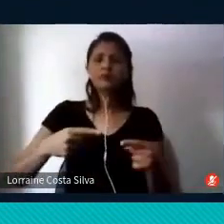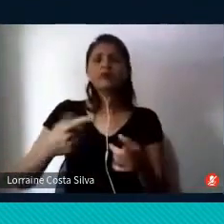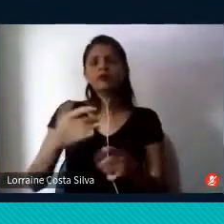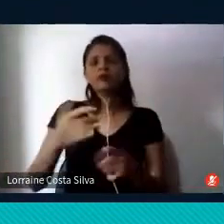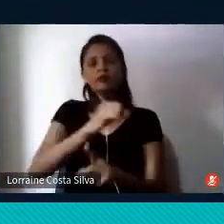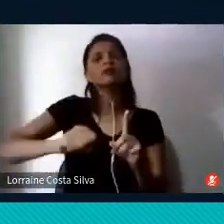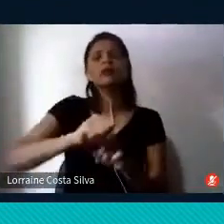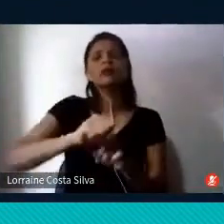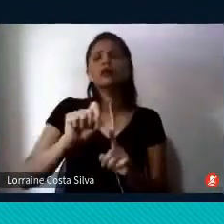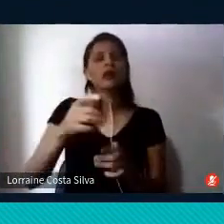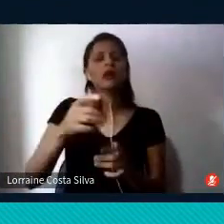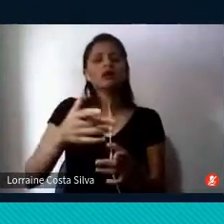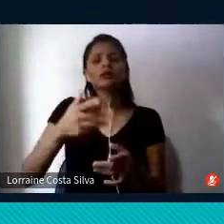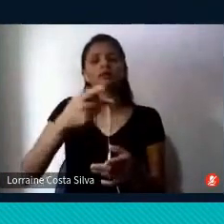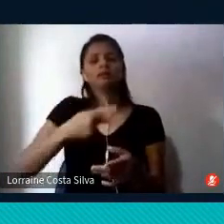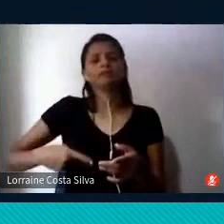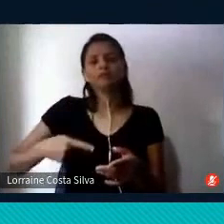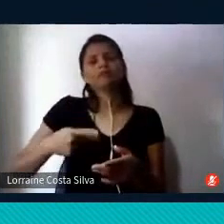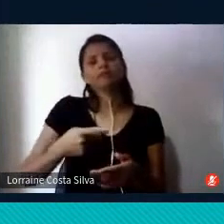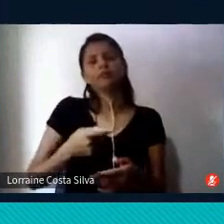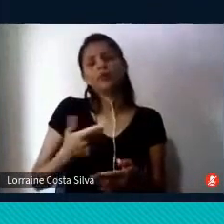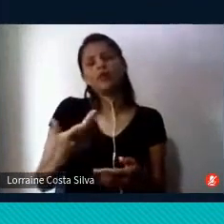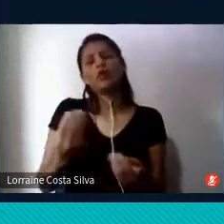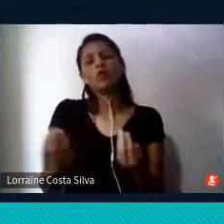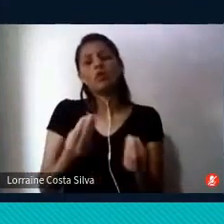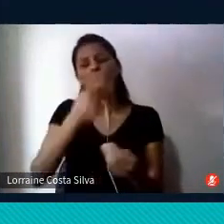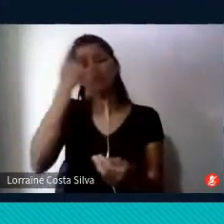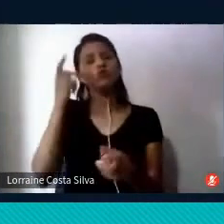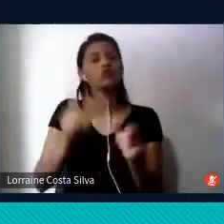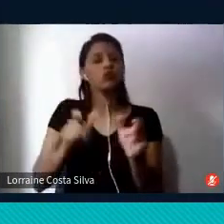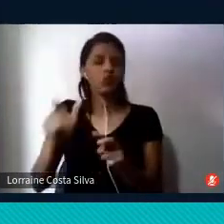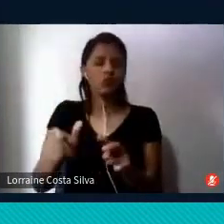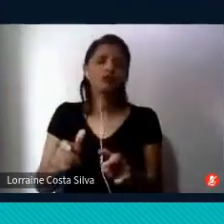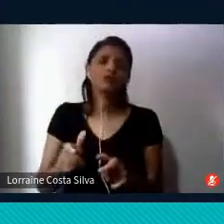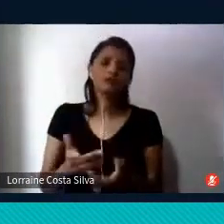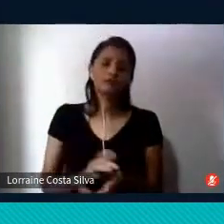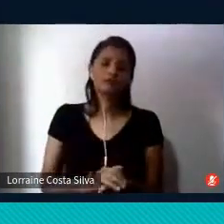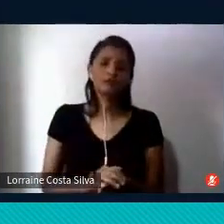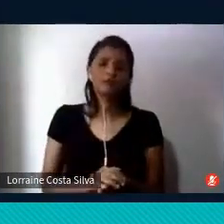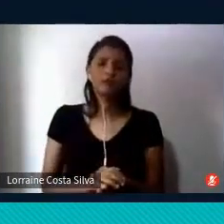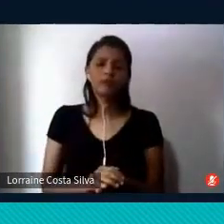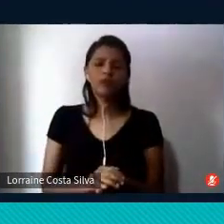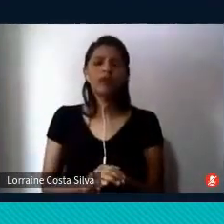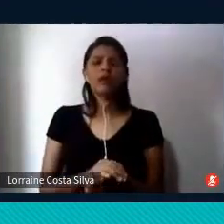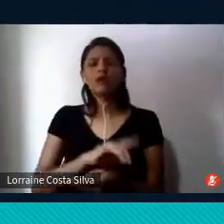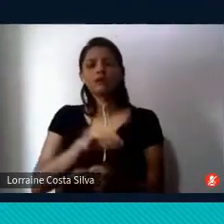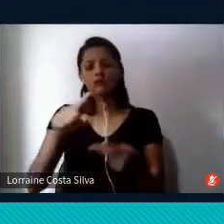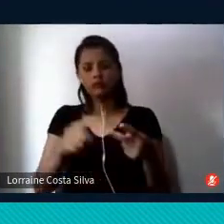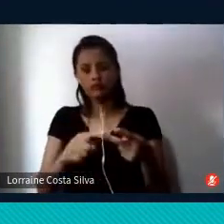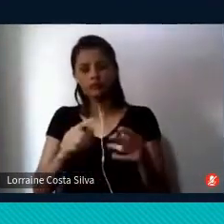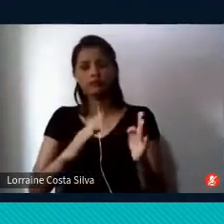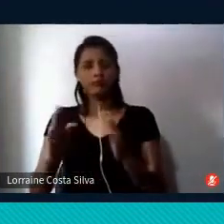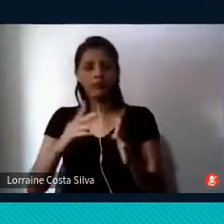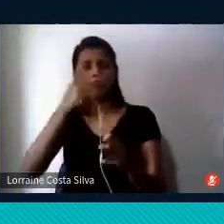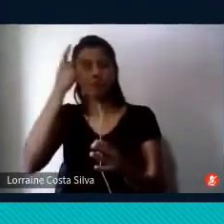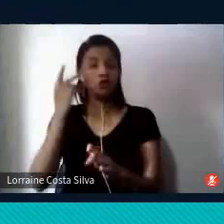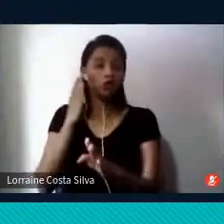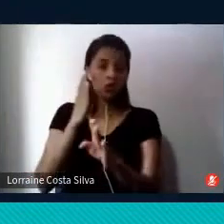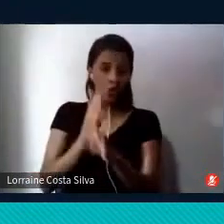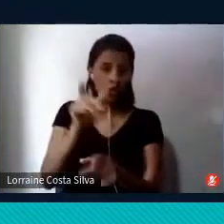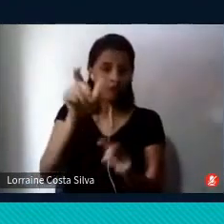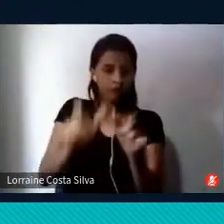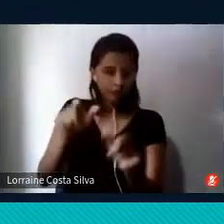os empreendedores de causa? No segundo momento, a partir das pessoas que forem identificadas nessa parte de